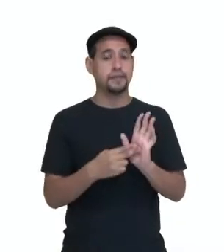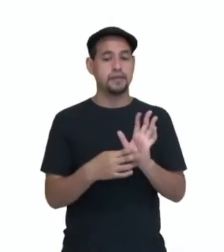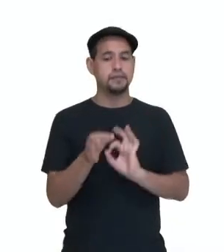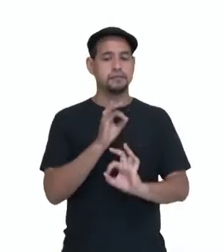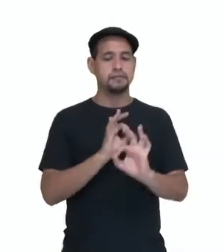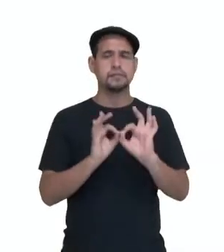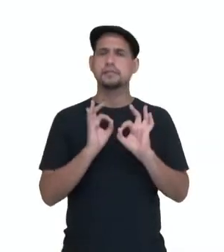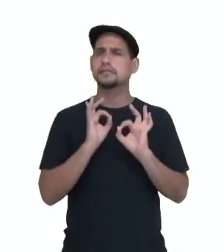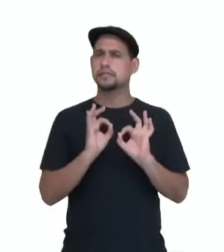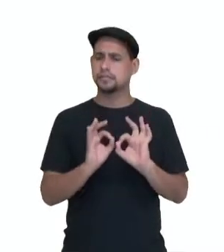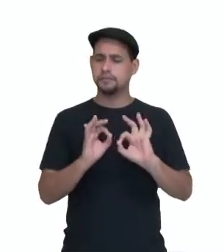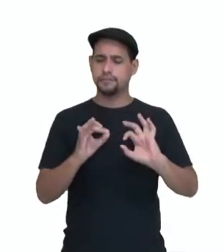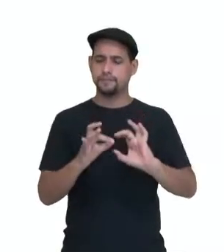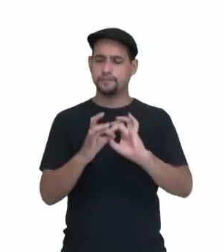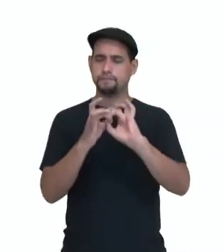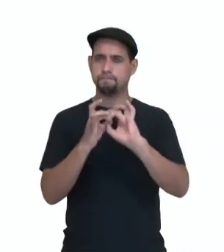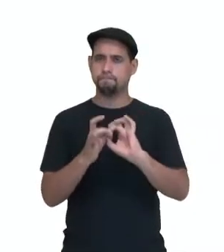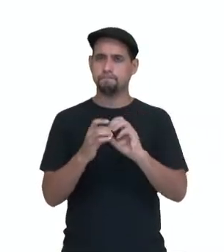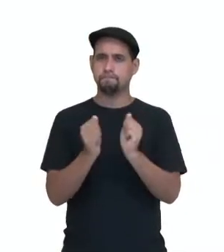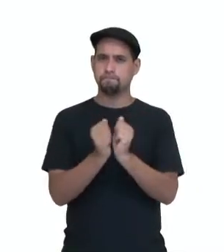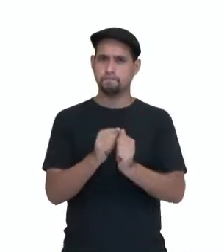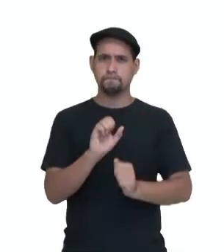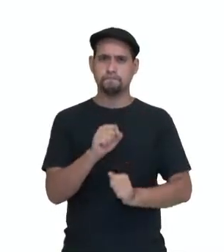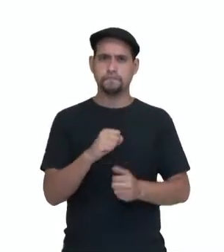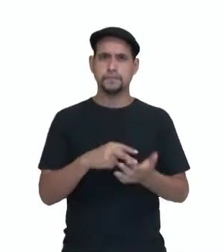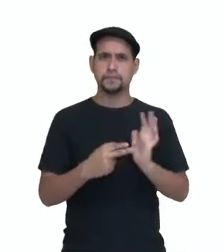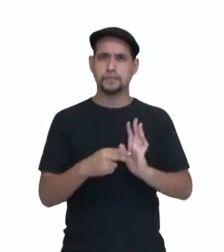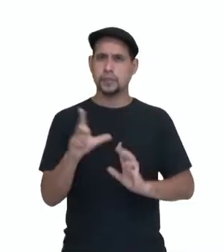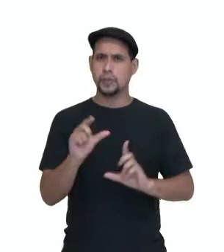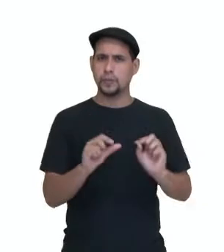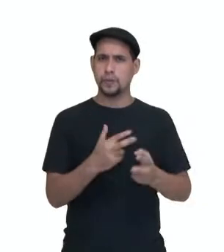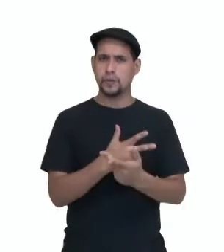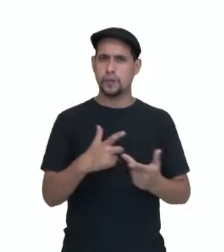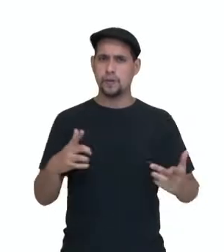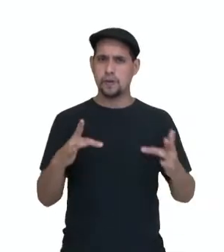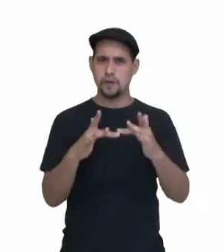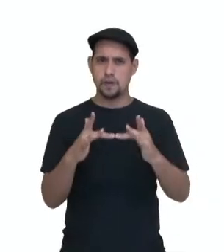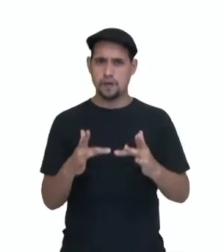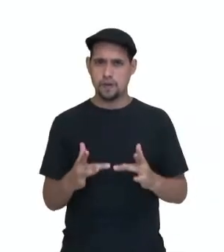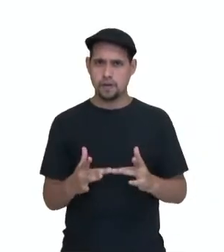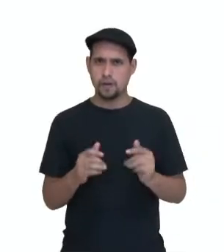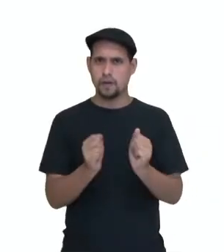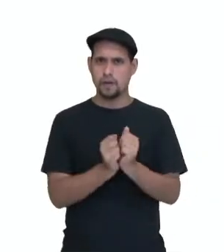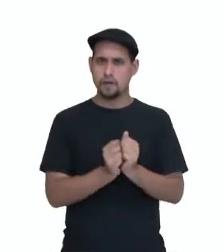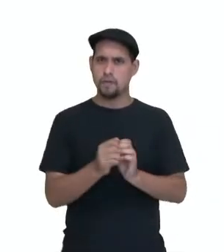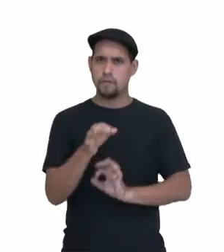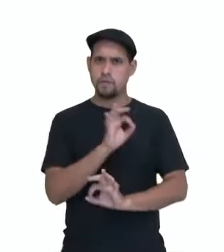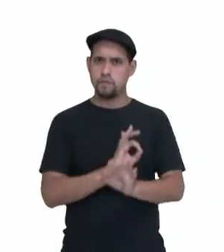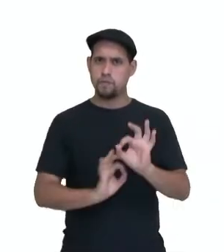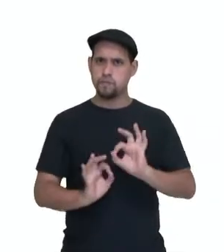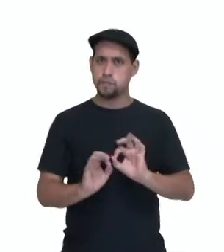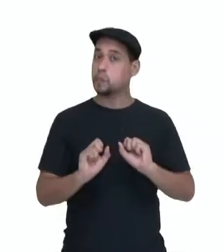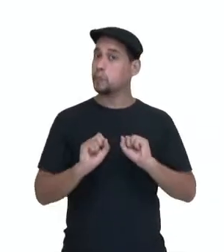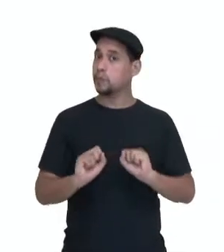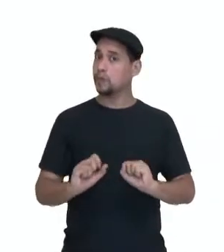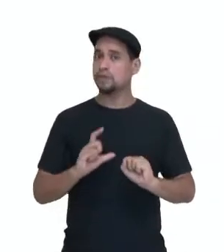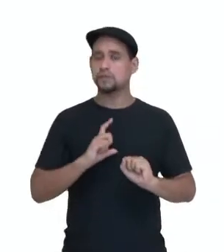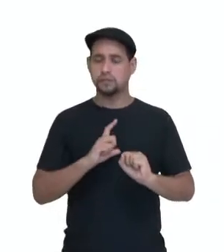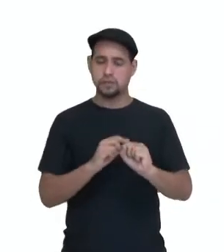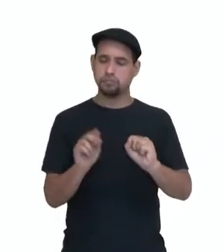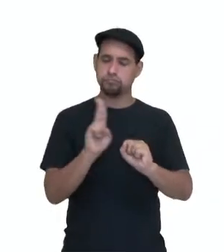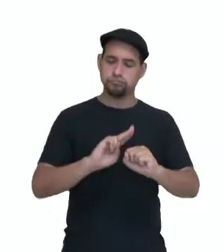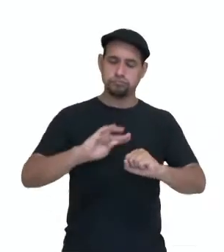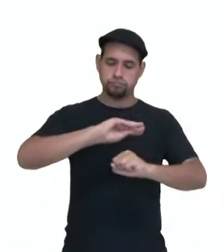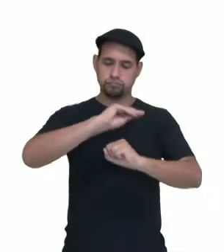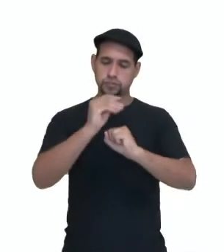muito unidas, são células justapostas, tem pouca substância intercelular, né? E ele pode ser de revestimento